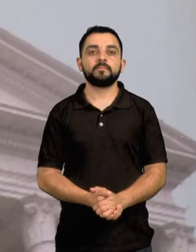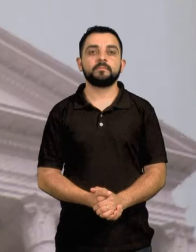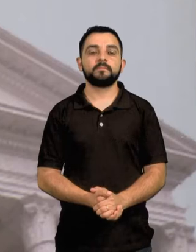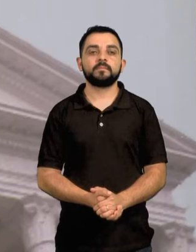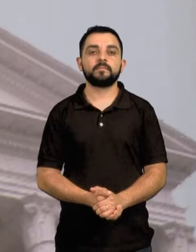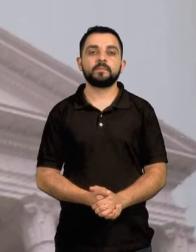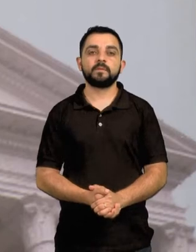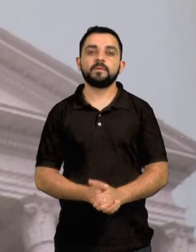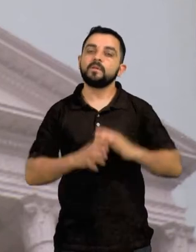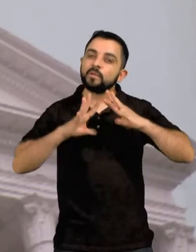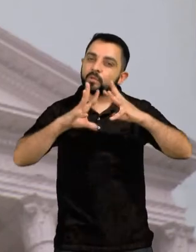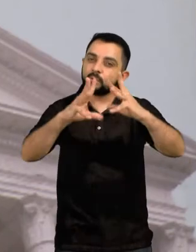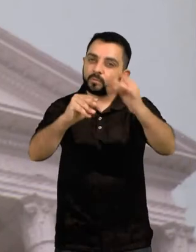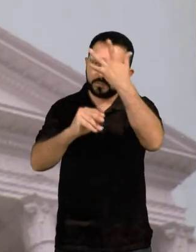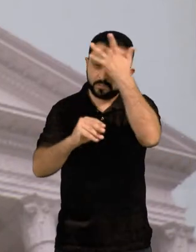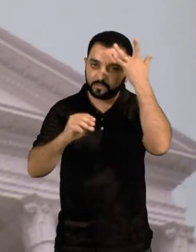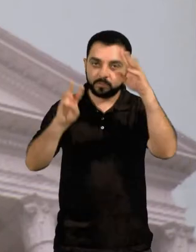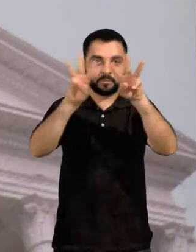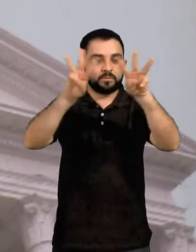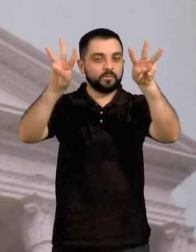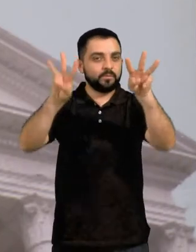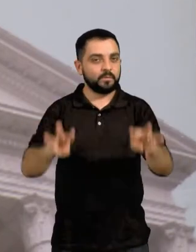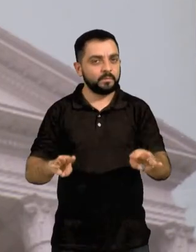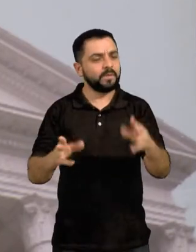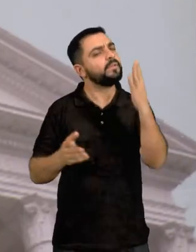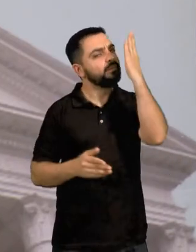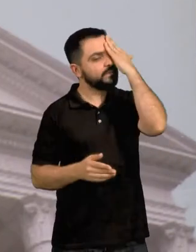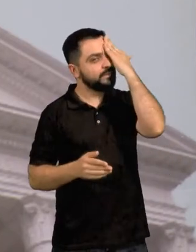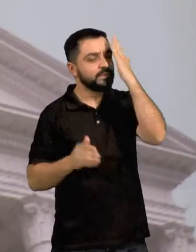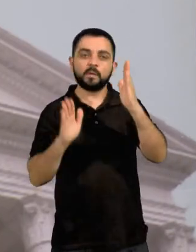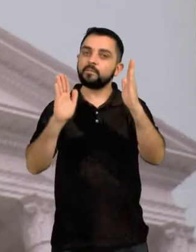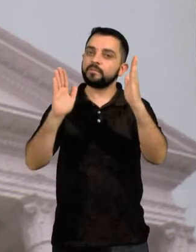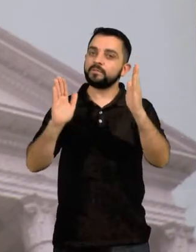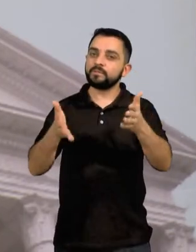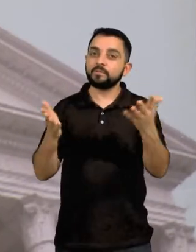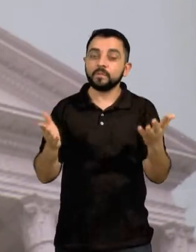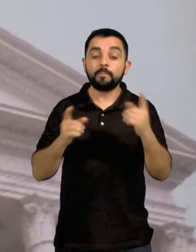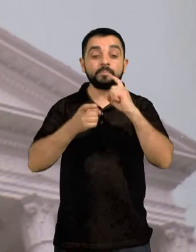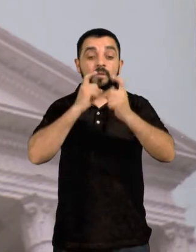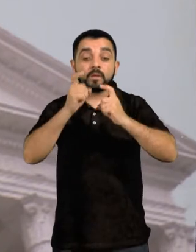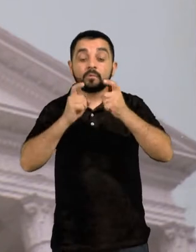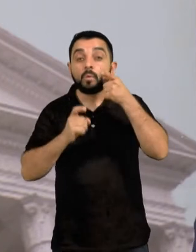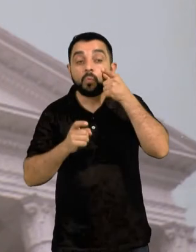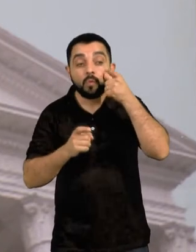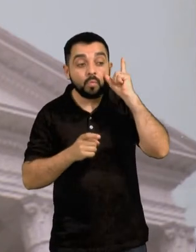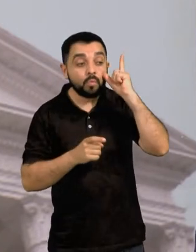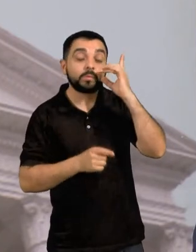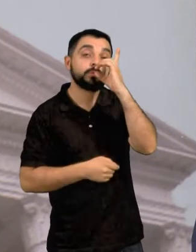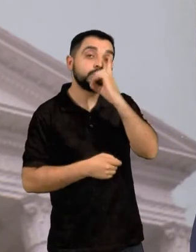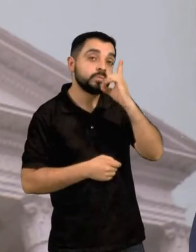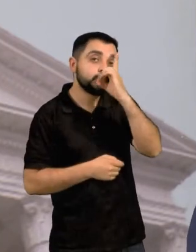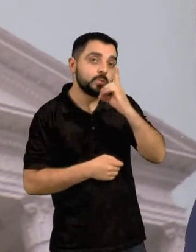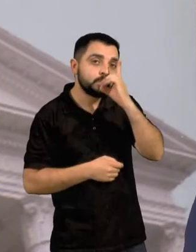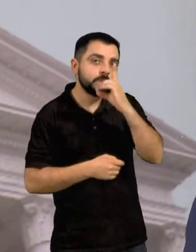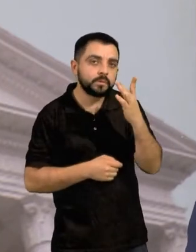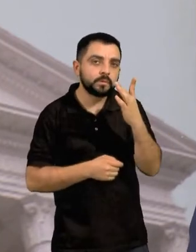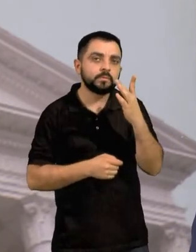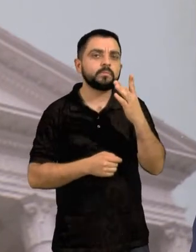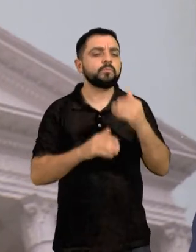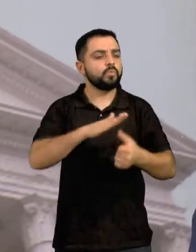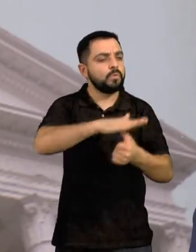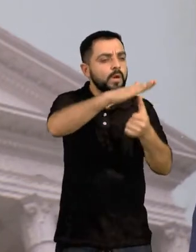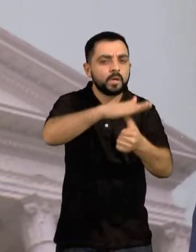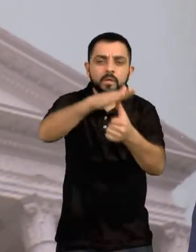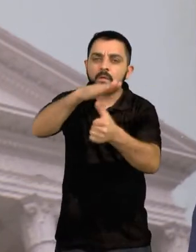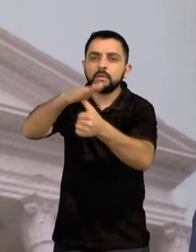Cara comunidade da UFPR, como já é do conhecimento de todos e de todas, após reunião ocorrida na data de ontem, domingo, feita com dirigentes de várias